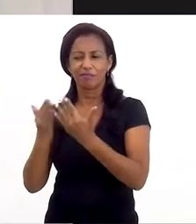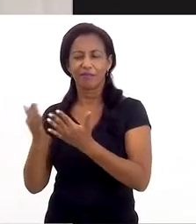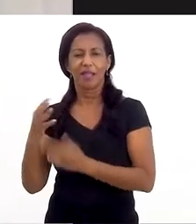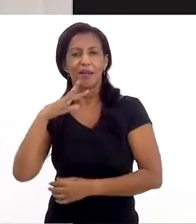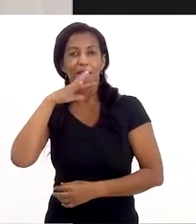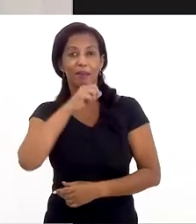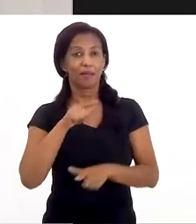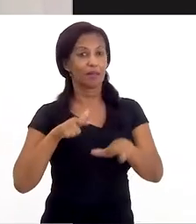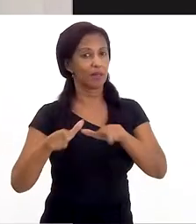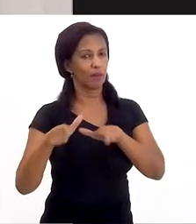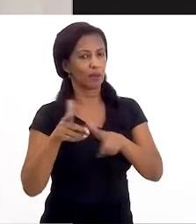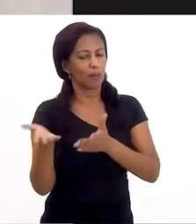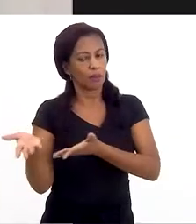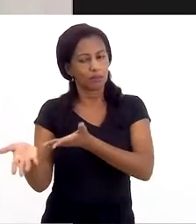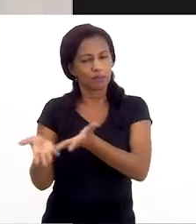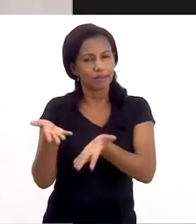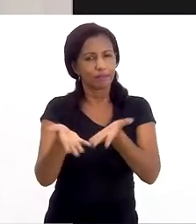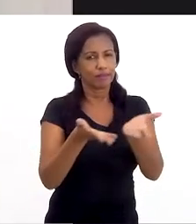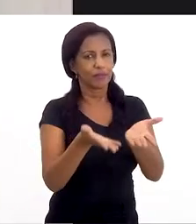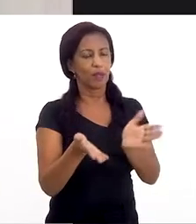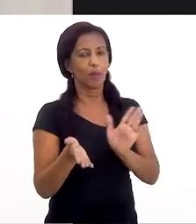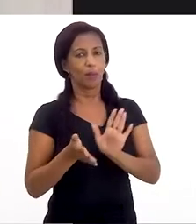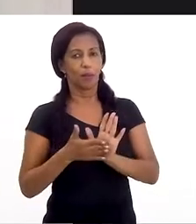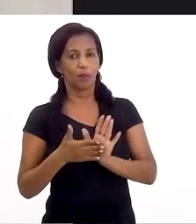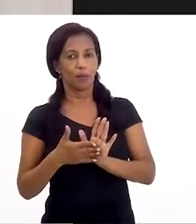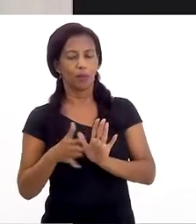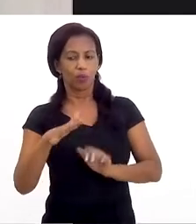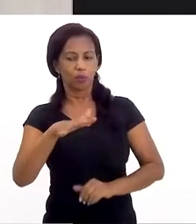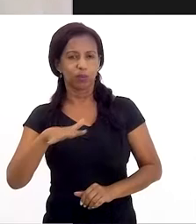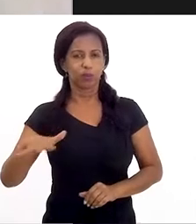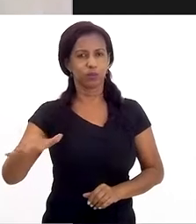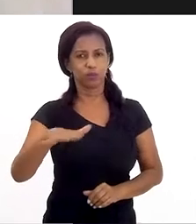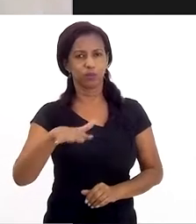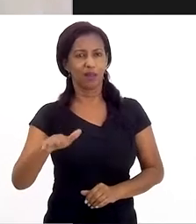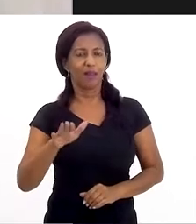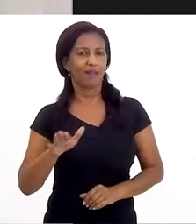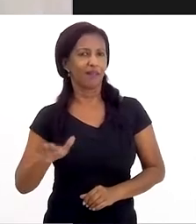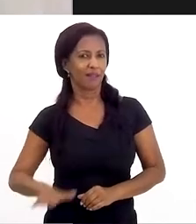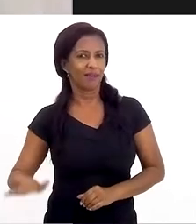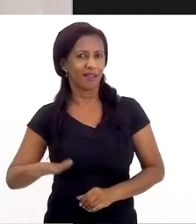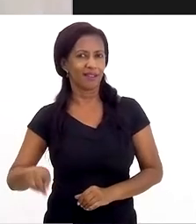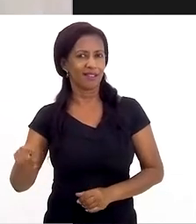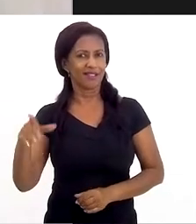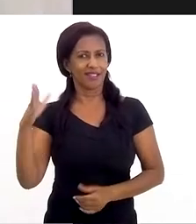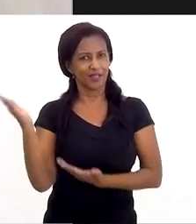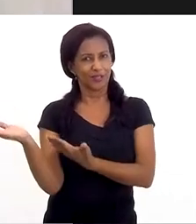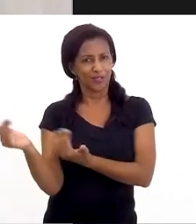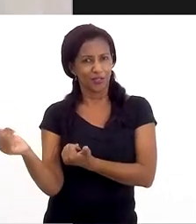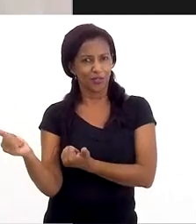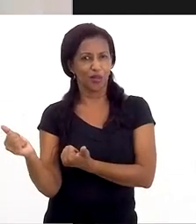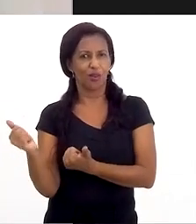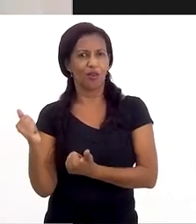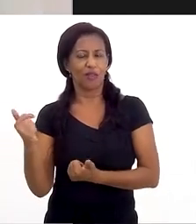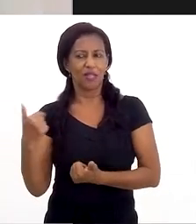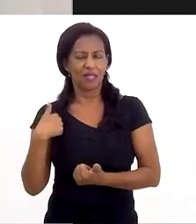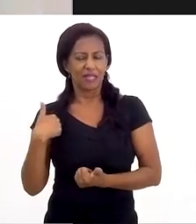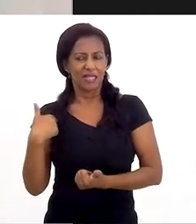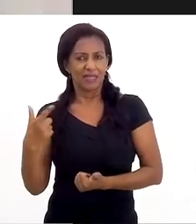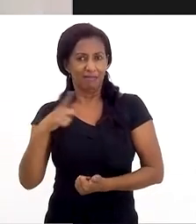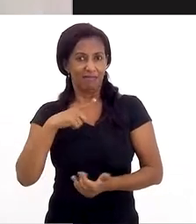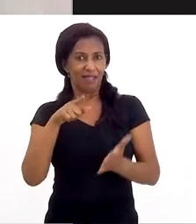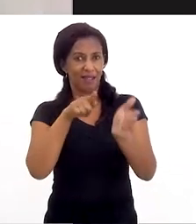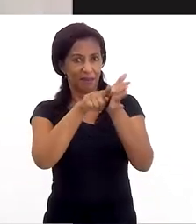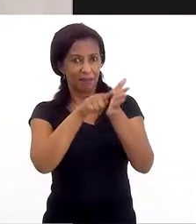Percebi que é um trabalho muito cuidadoso, porque proporciona ali um ambiente para que a criança, esse adolescente que participou dessa